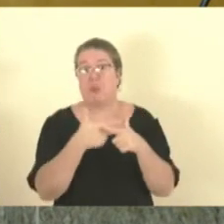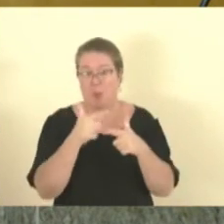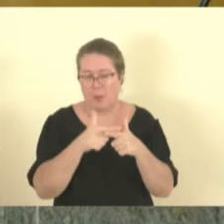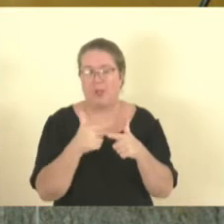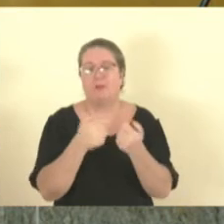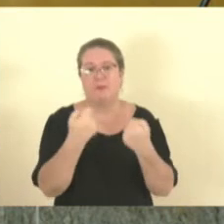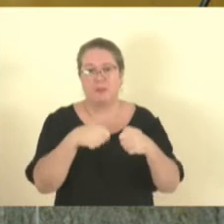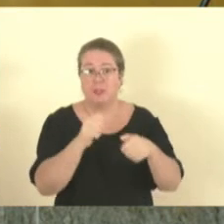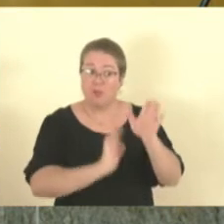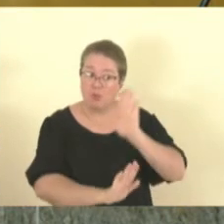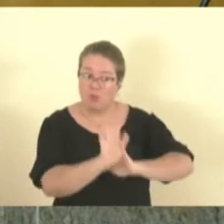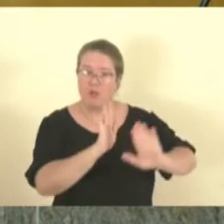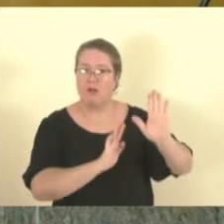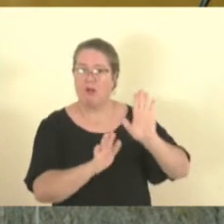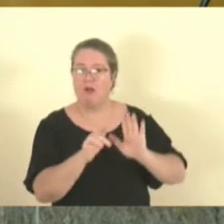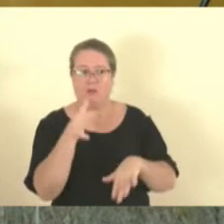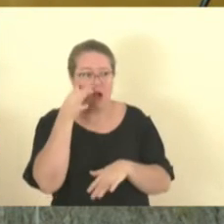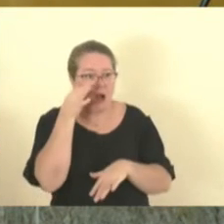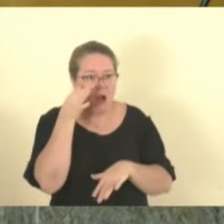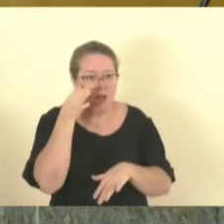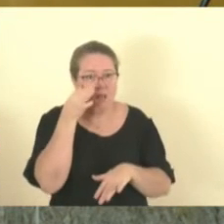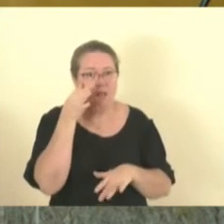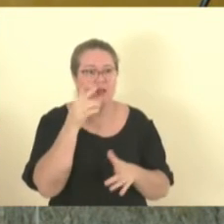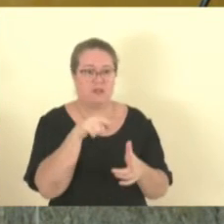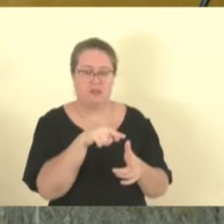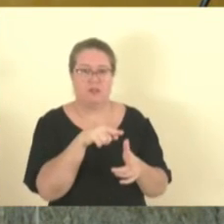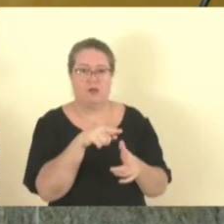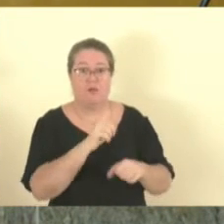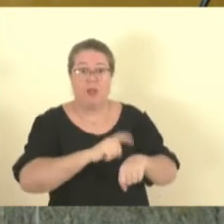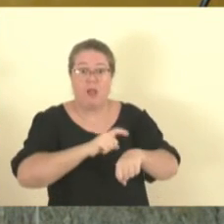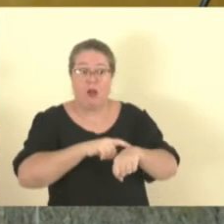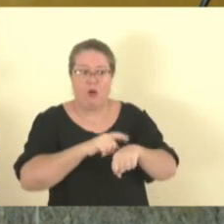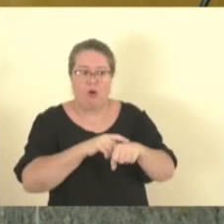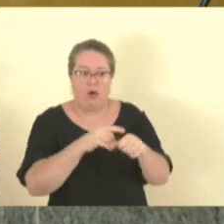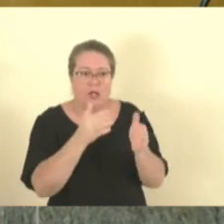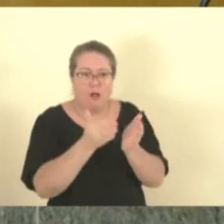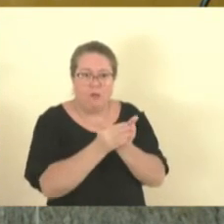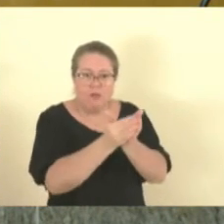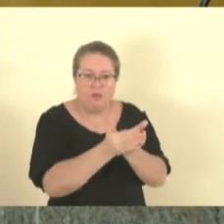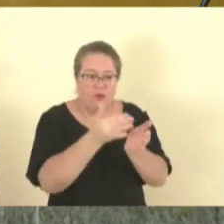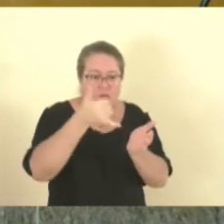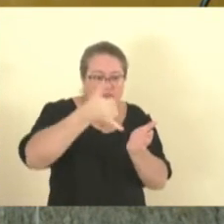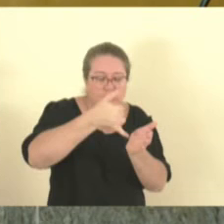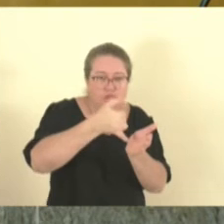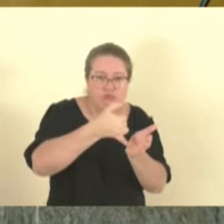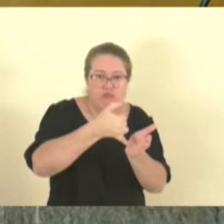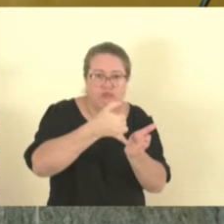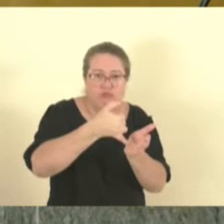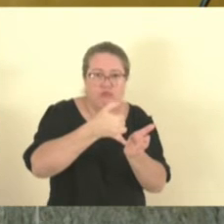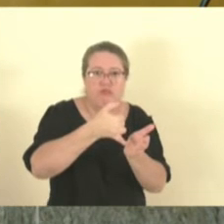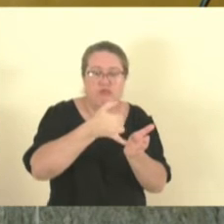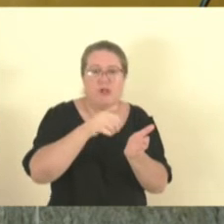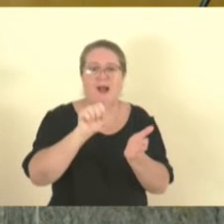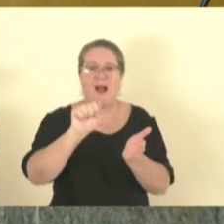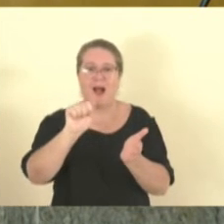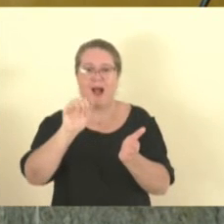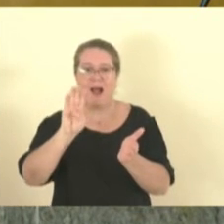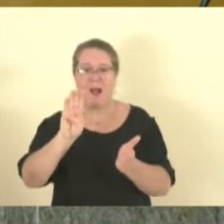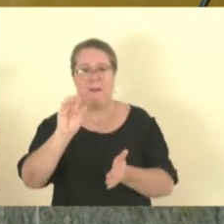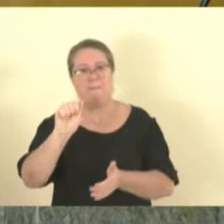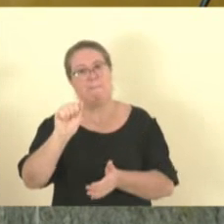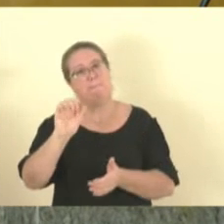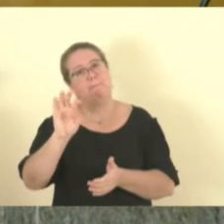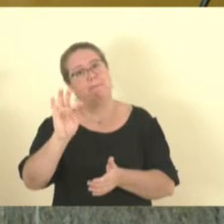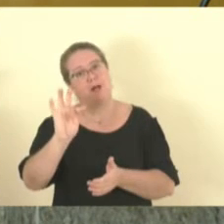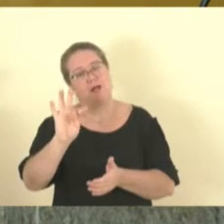visto que às vezes as pessoas não têm muita atenção e acabam fazendo esse abastecimento também de forma